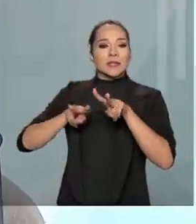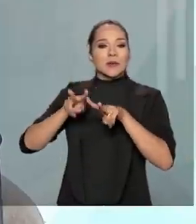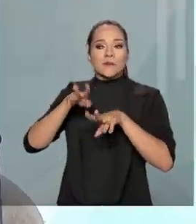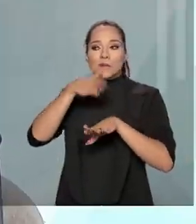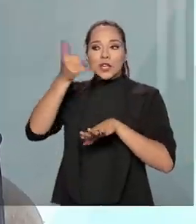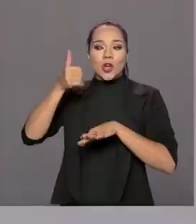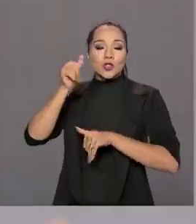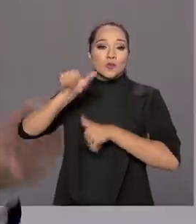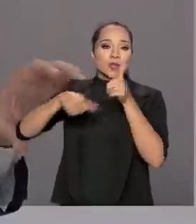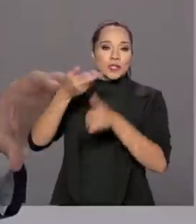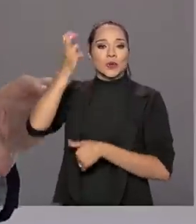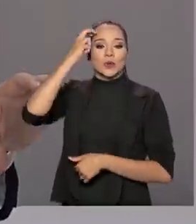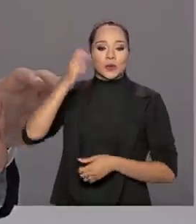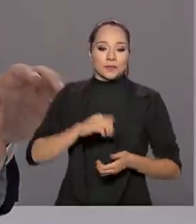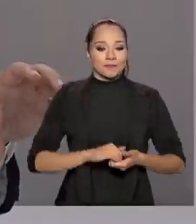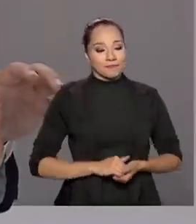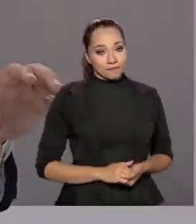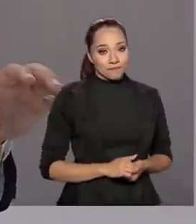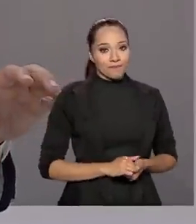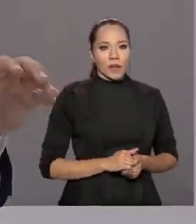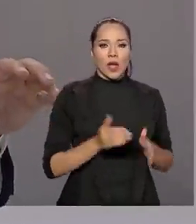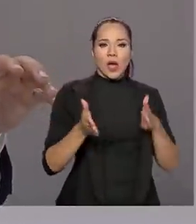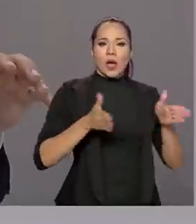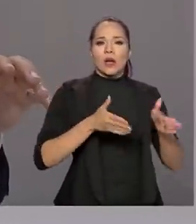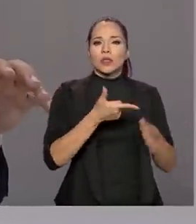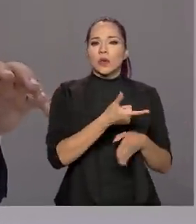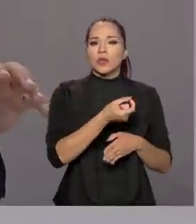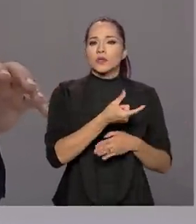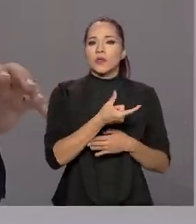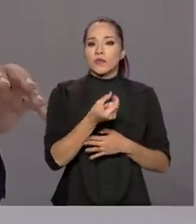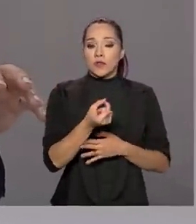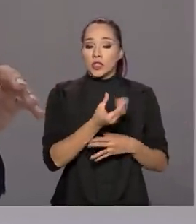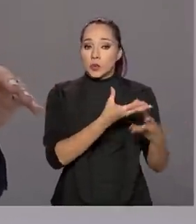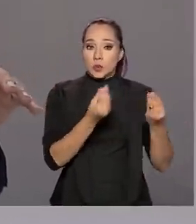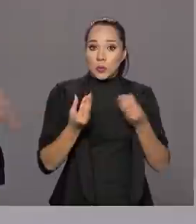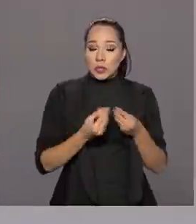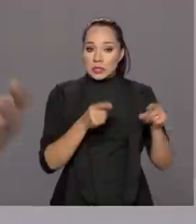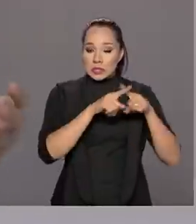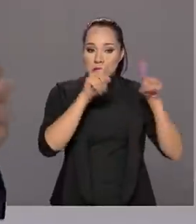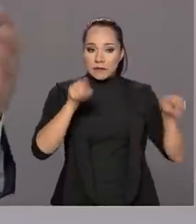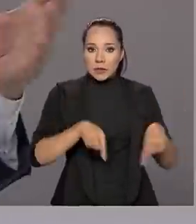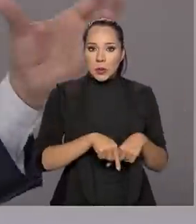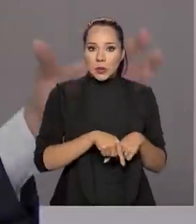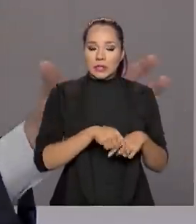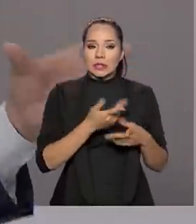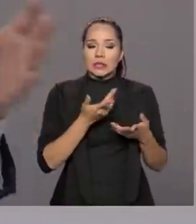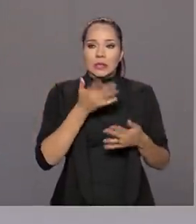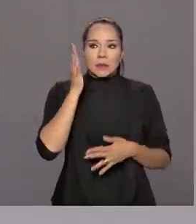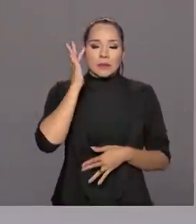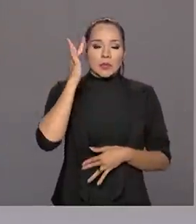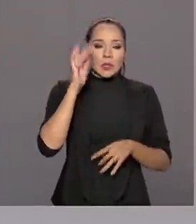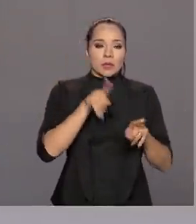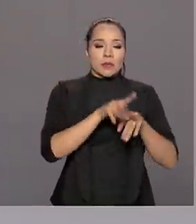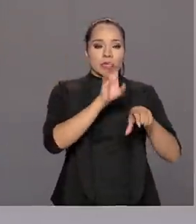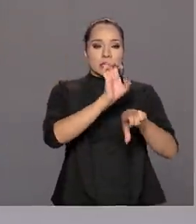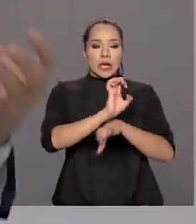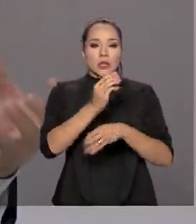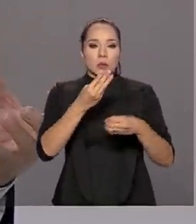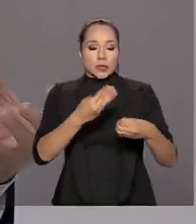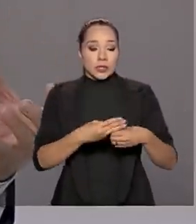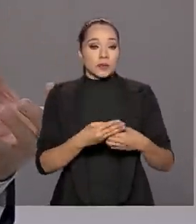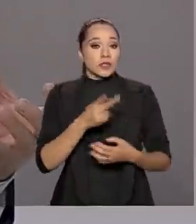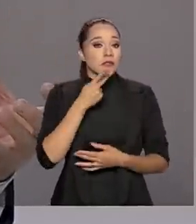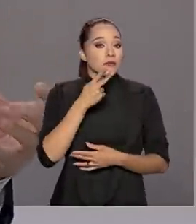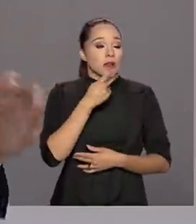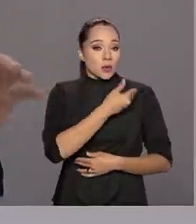mudança de cultura. O fato de em 2020 muitos servidores do governo federal, penso eu também nos estados e municípios, mas a